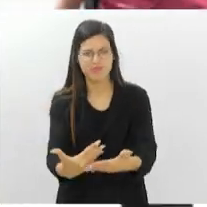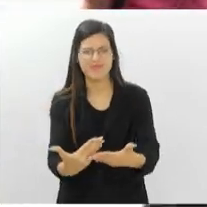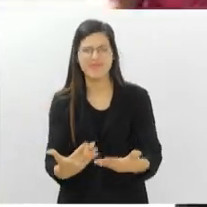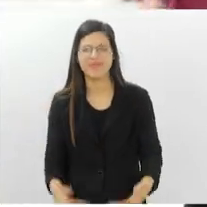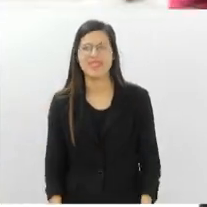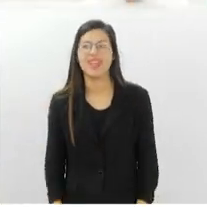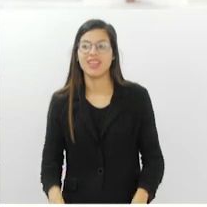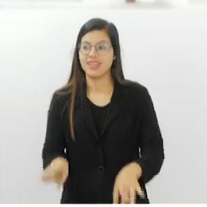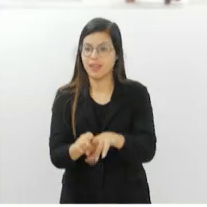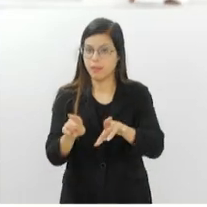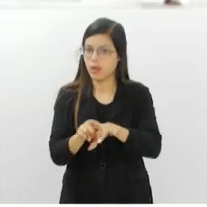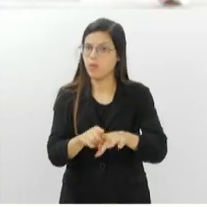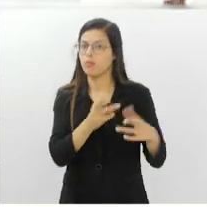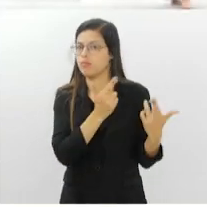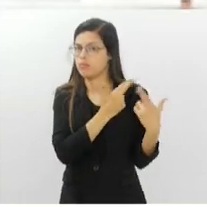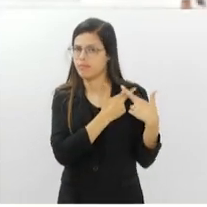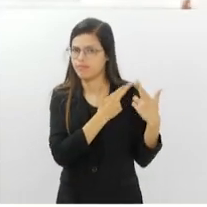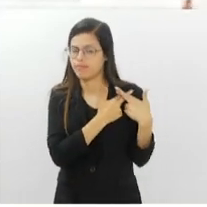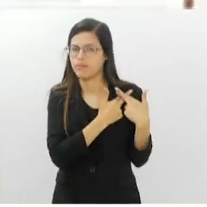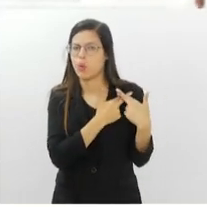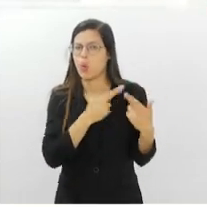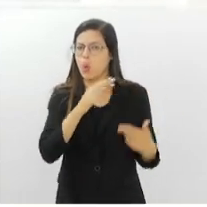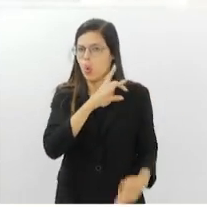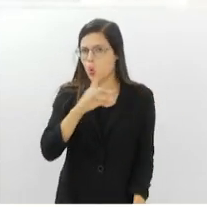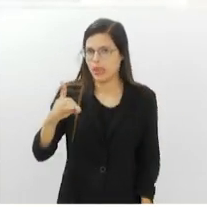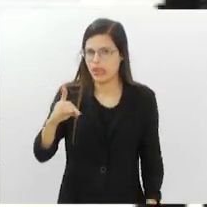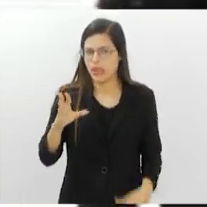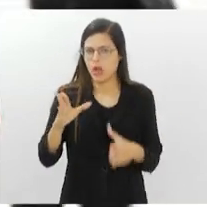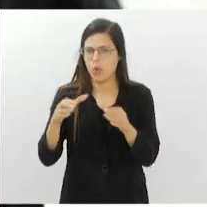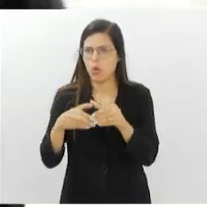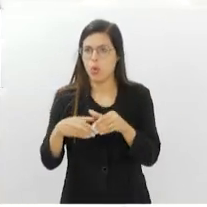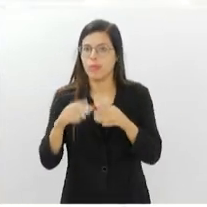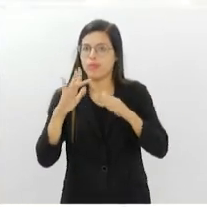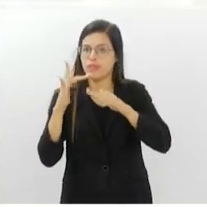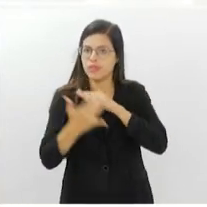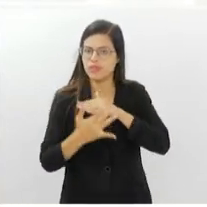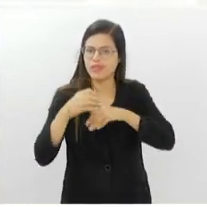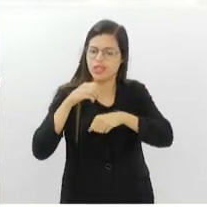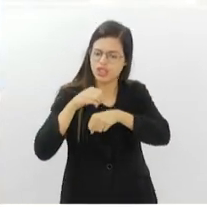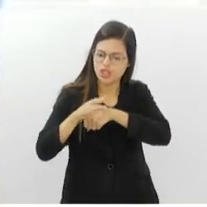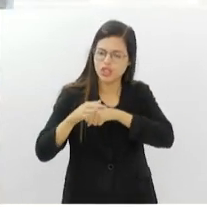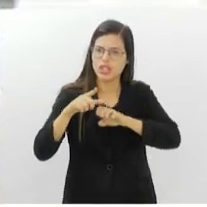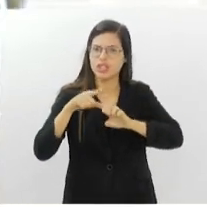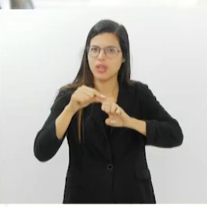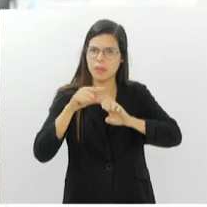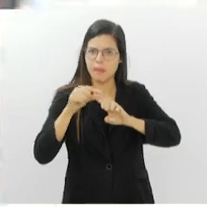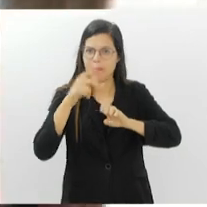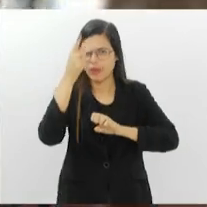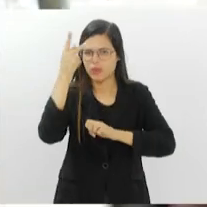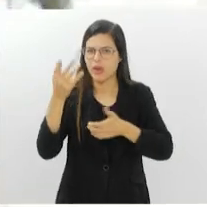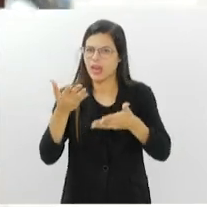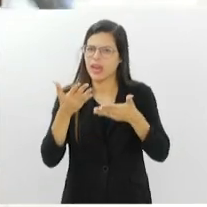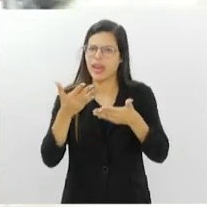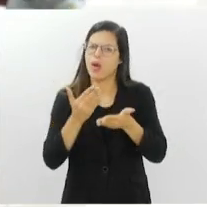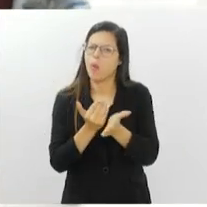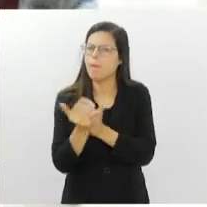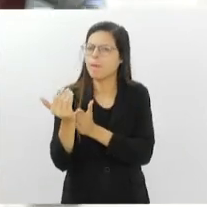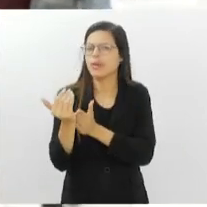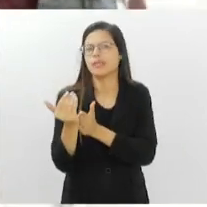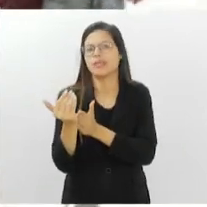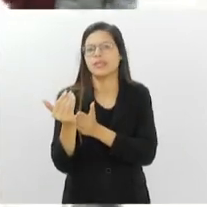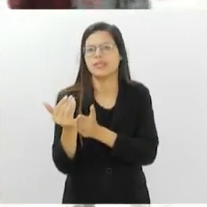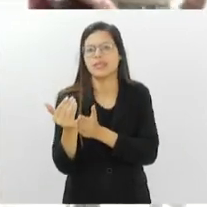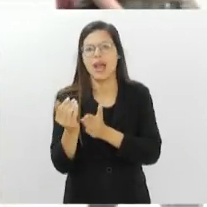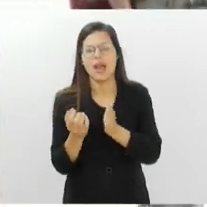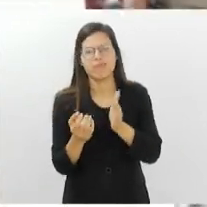comandar um grande time. E através das redes sociais você dá dicas de empreendedorismo também para quem quer começar o próprio negócio. Com a sua